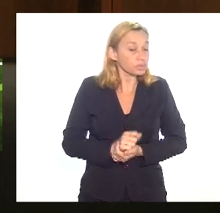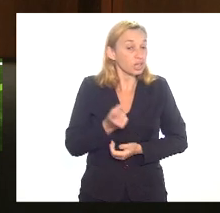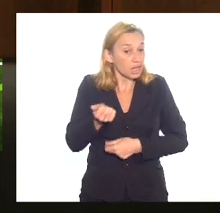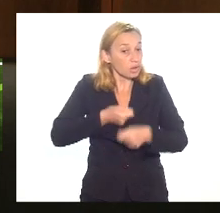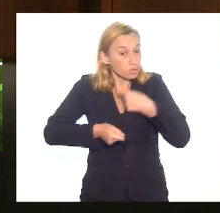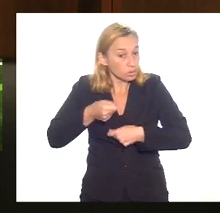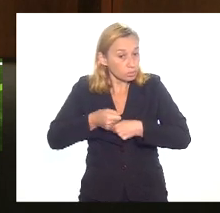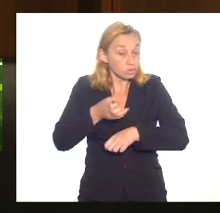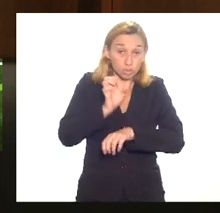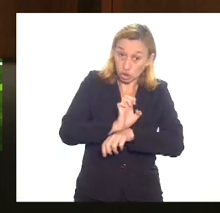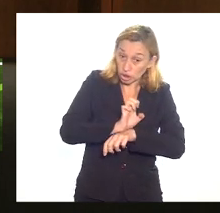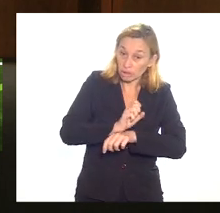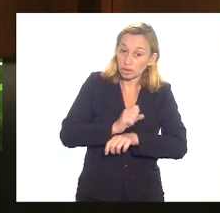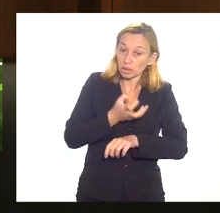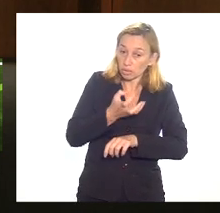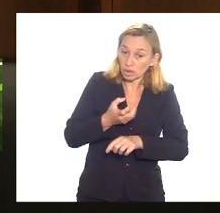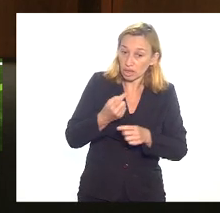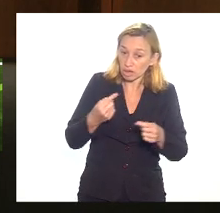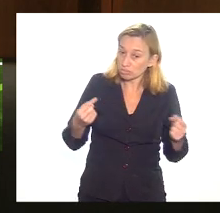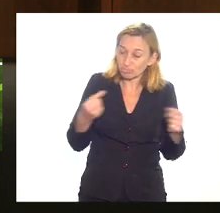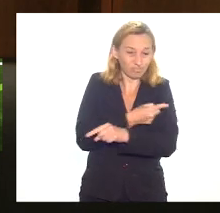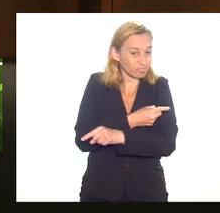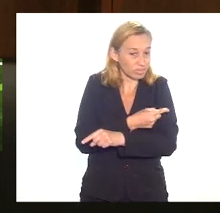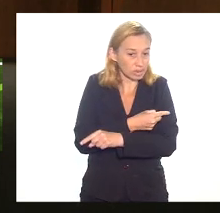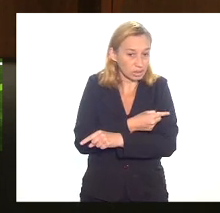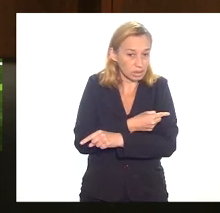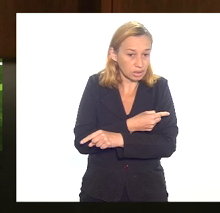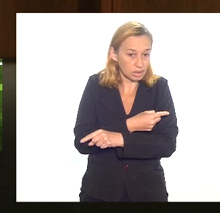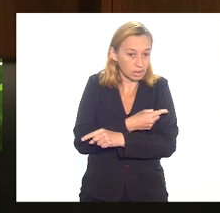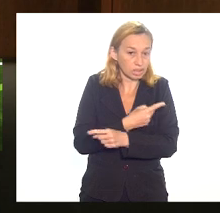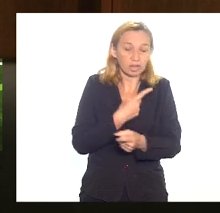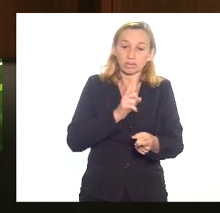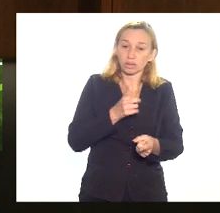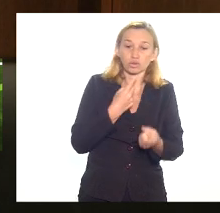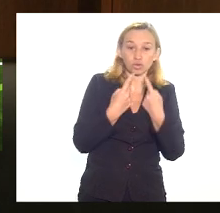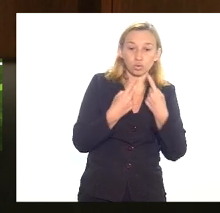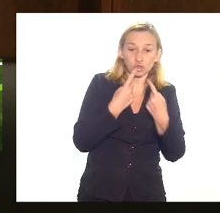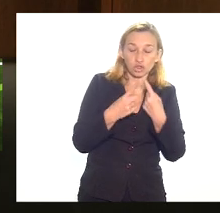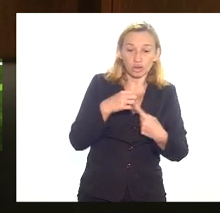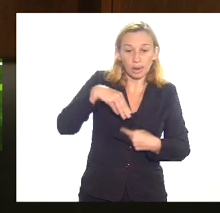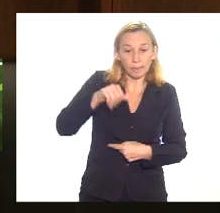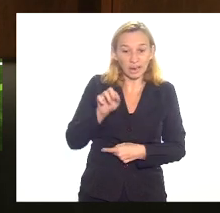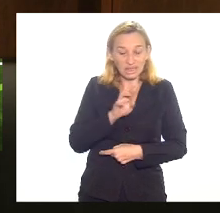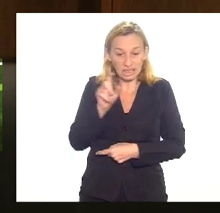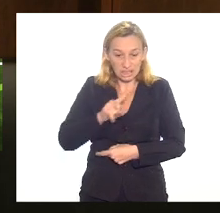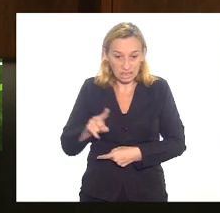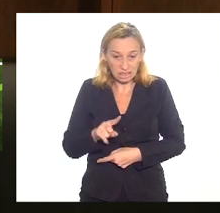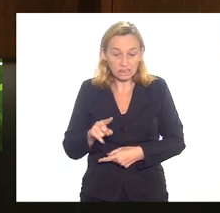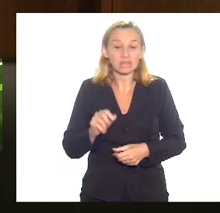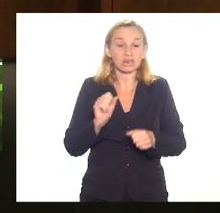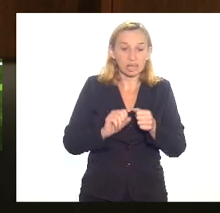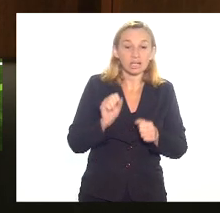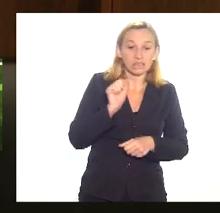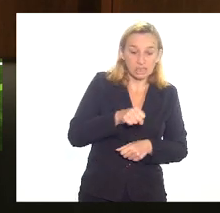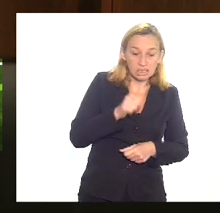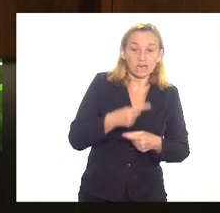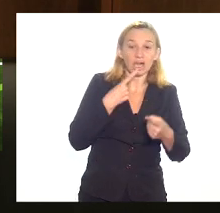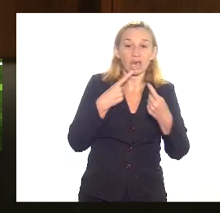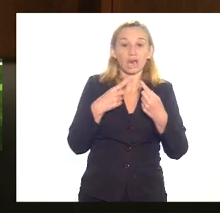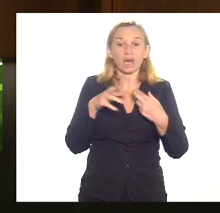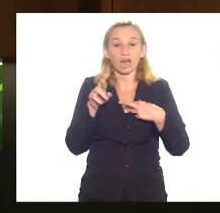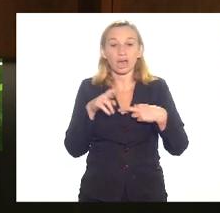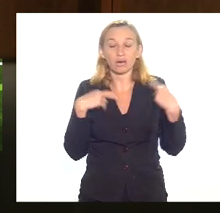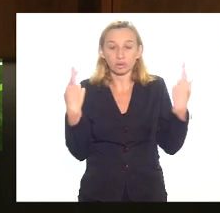economia do estado eu quero discordar de vossa excelência em relação a não discutir na matriz nós temos feito sim reuniões com as universidades com os